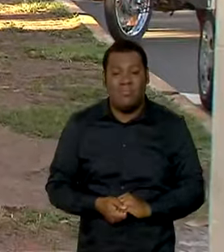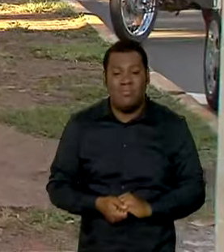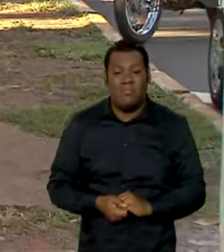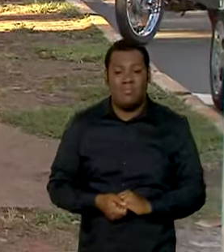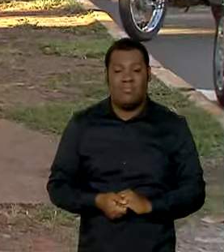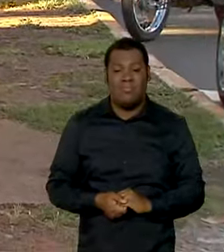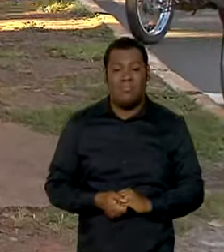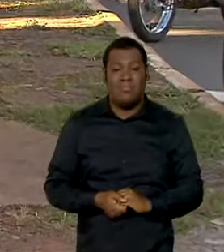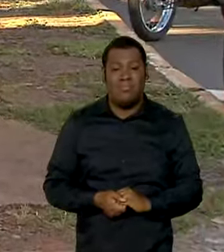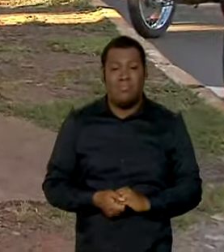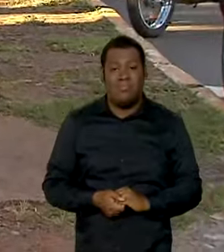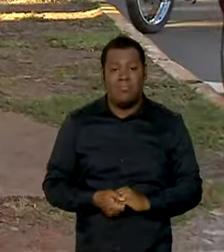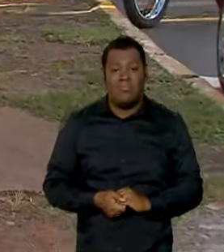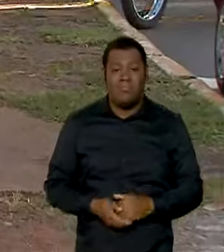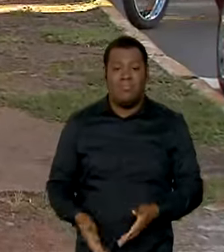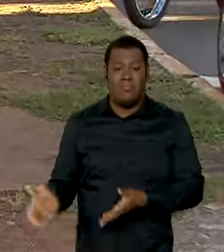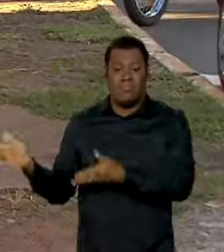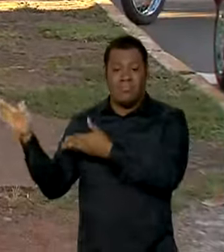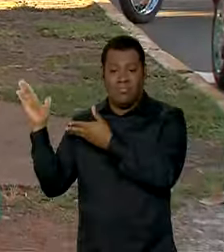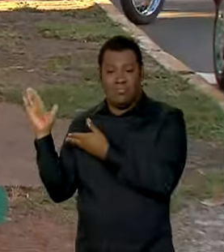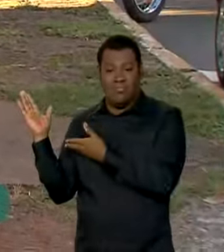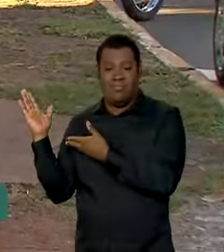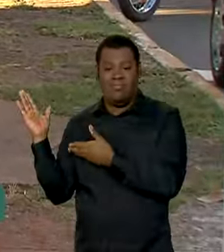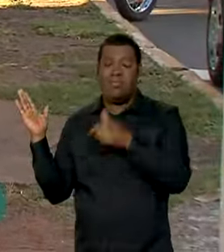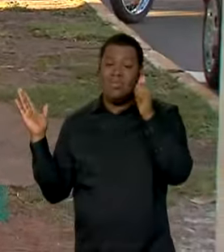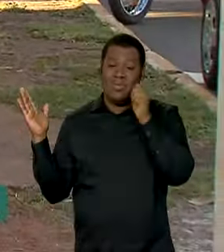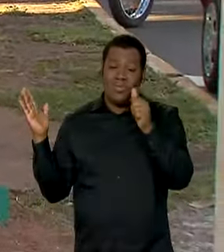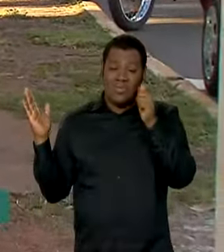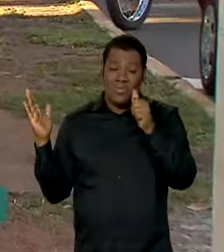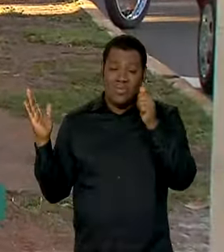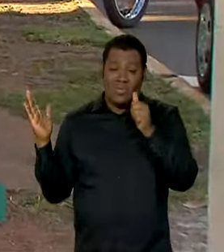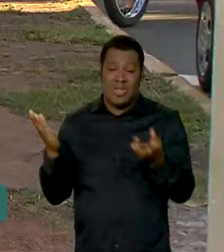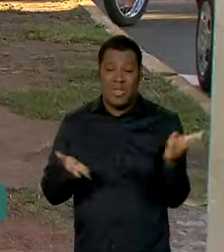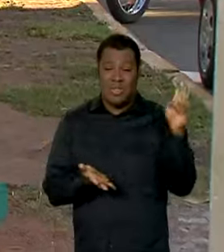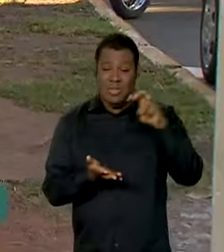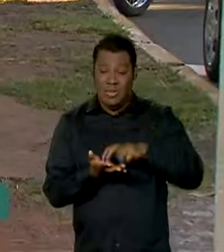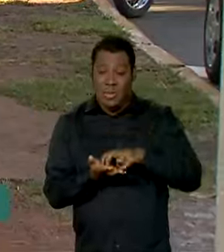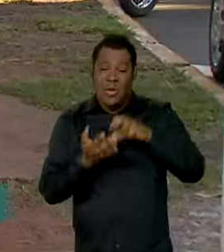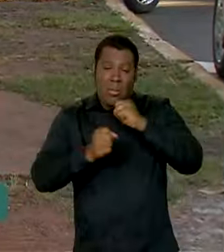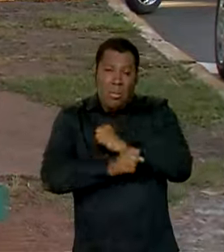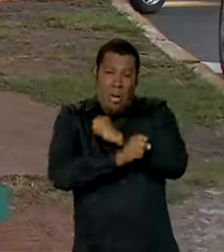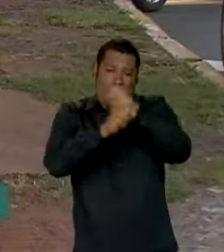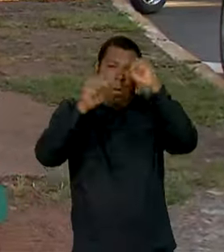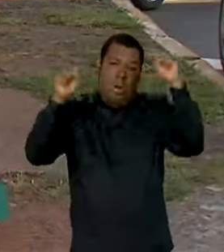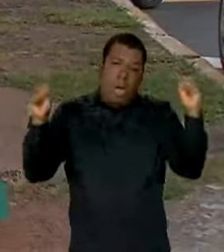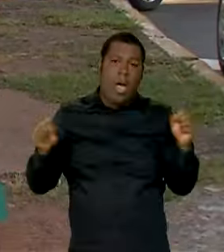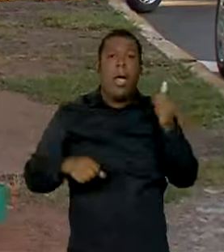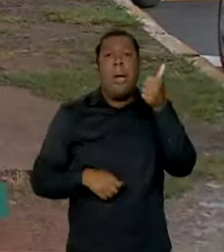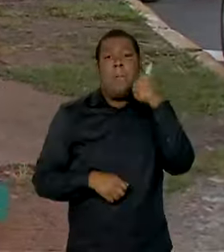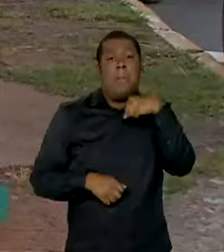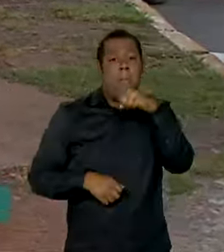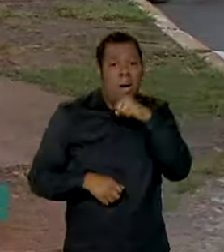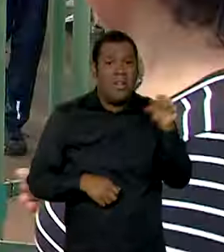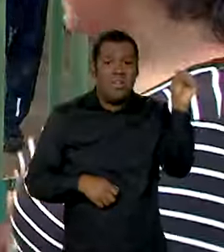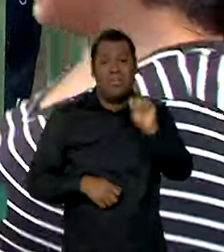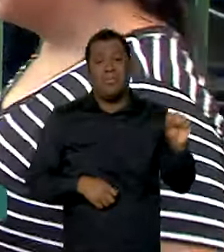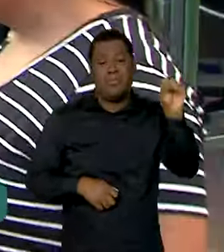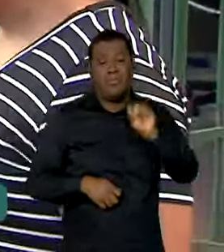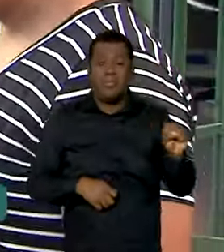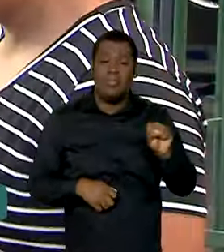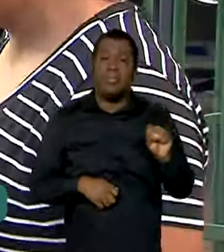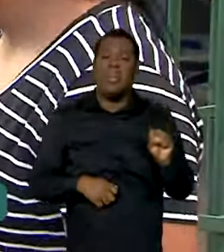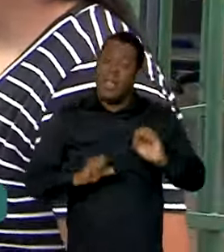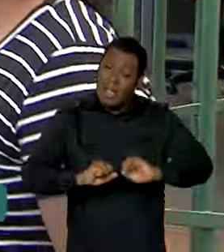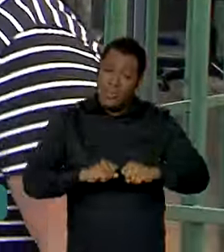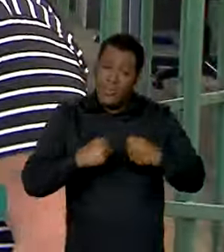O dia começa cedo para a Ivaneide. Ela é auxiliar de limpeza, mãe solo e faz o que pode para